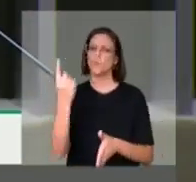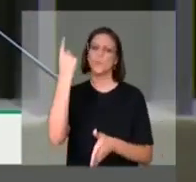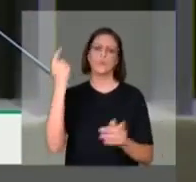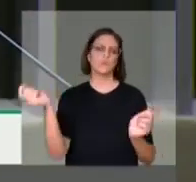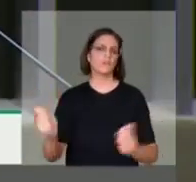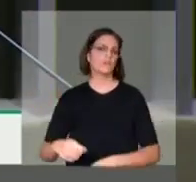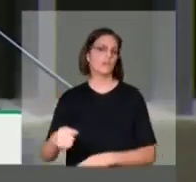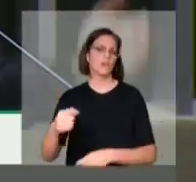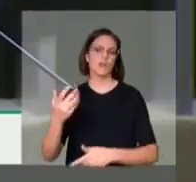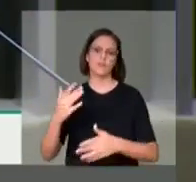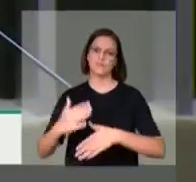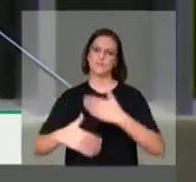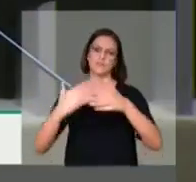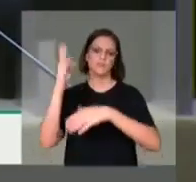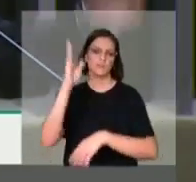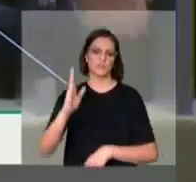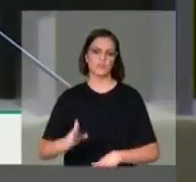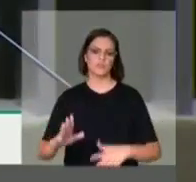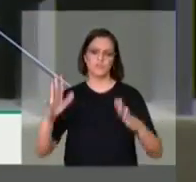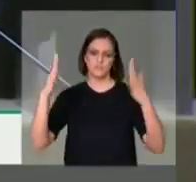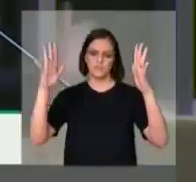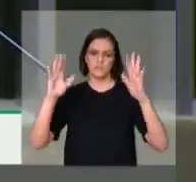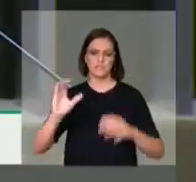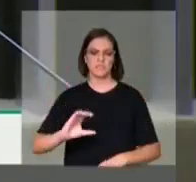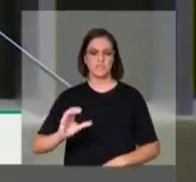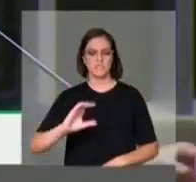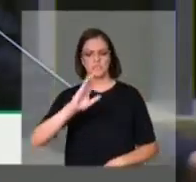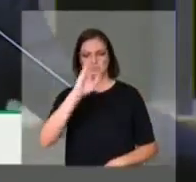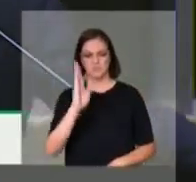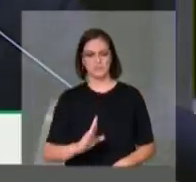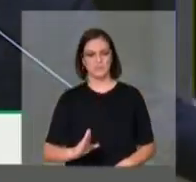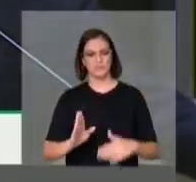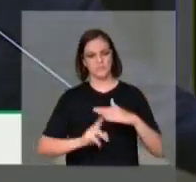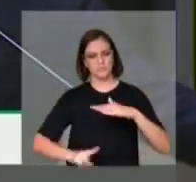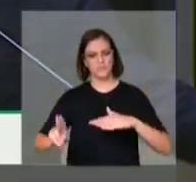o nosso país se desenvolver. Viva a ciência brasileira e as nossas universidades.